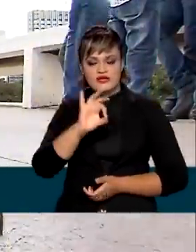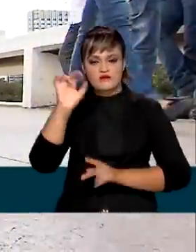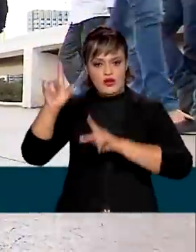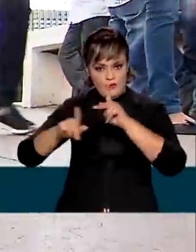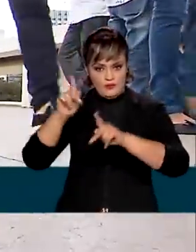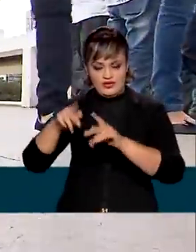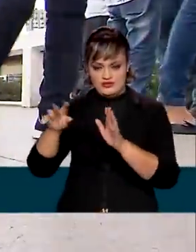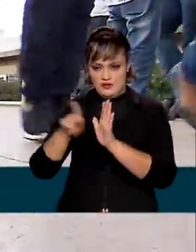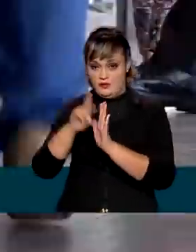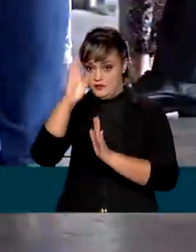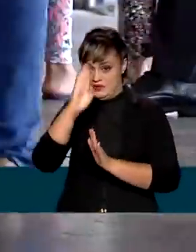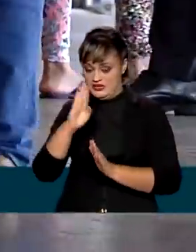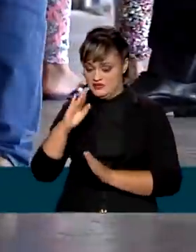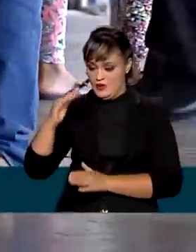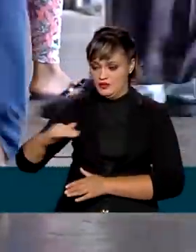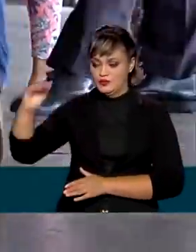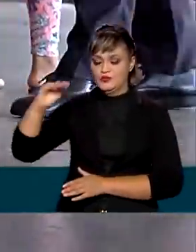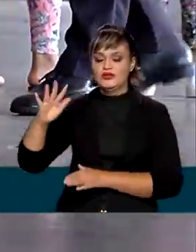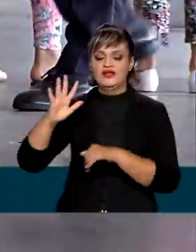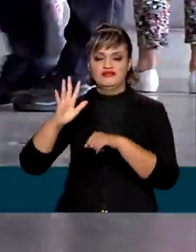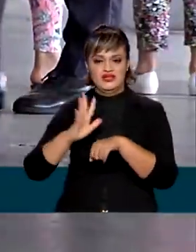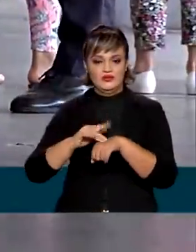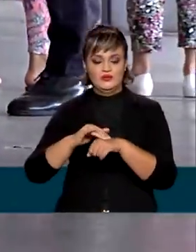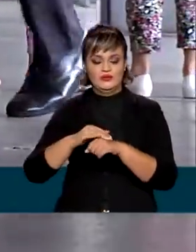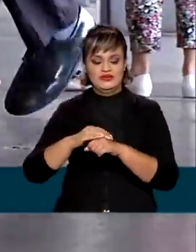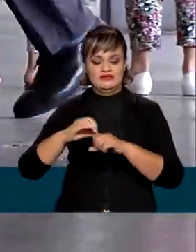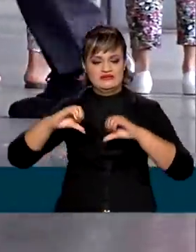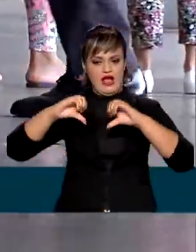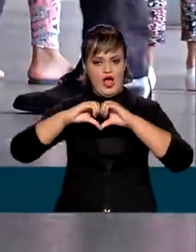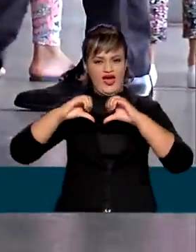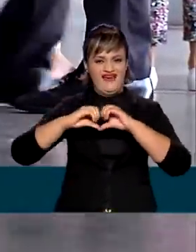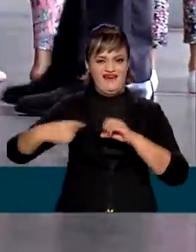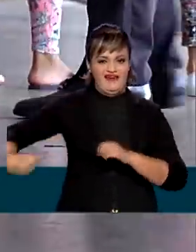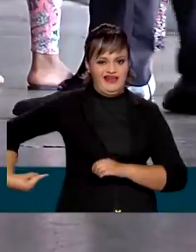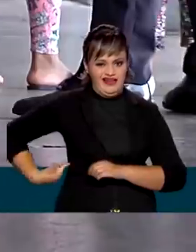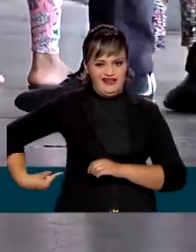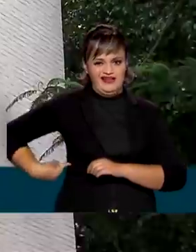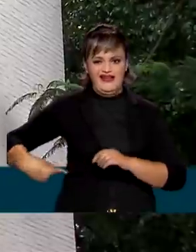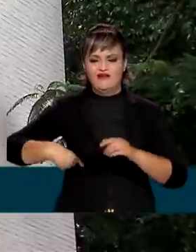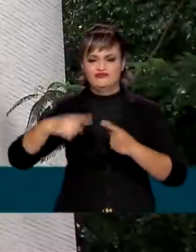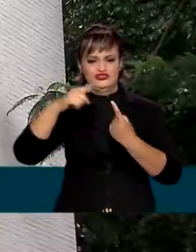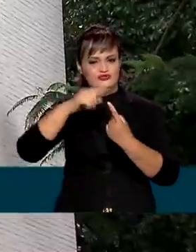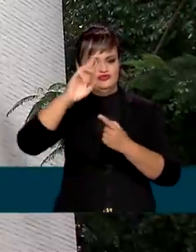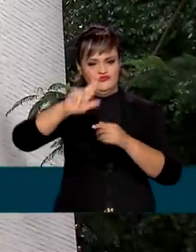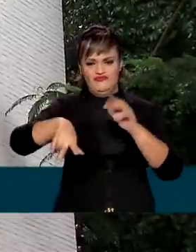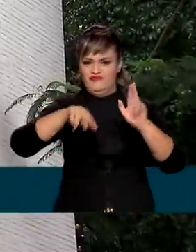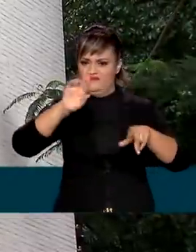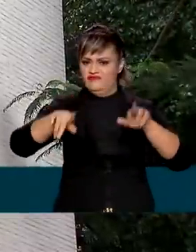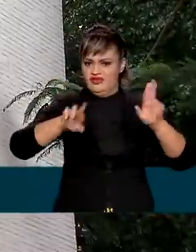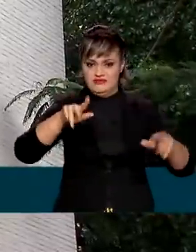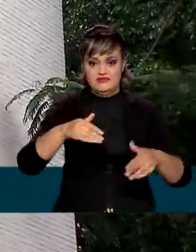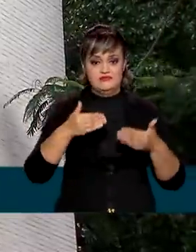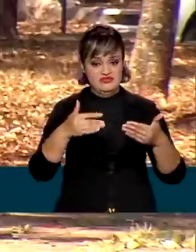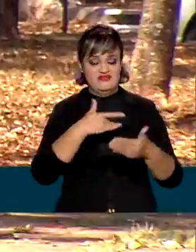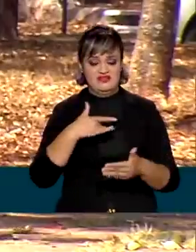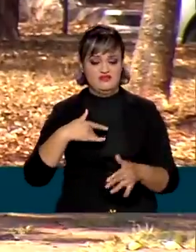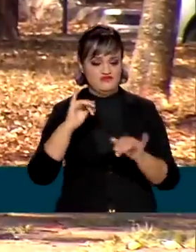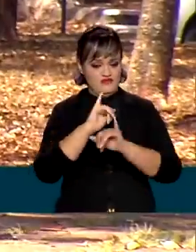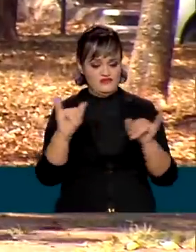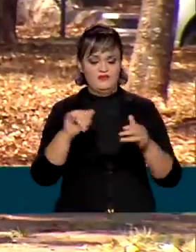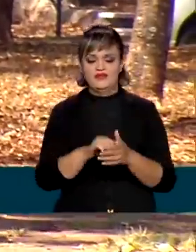população brasileira adulta tem doença renal crônica em diferentes estágios, segundo o Ministério da Saúde.